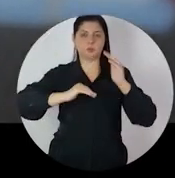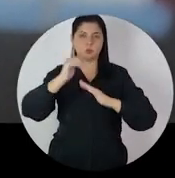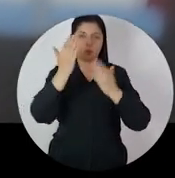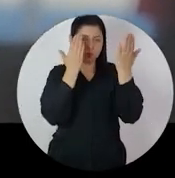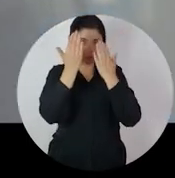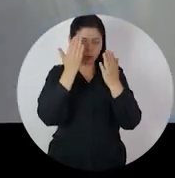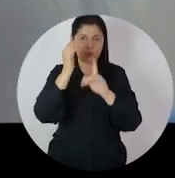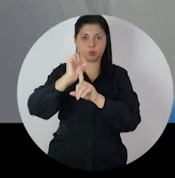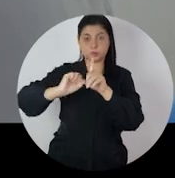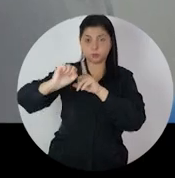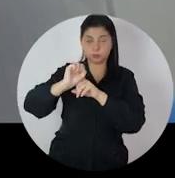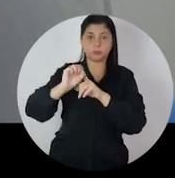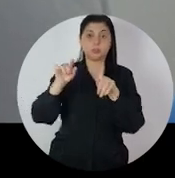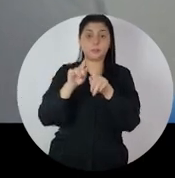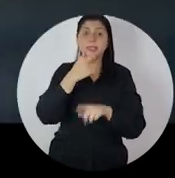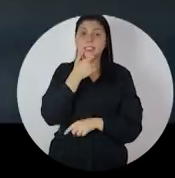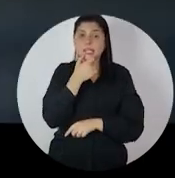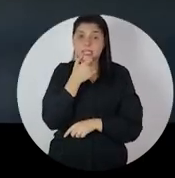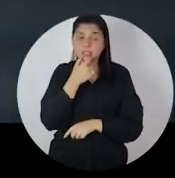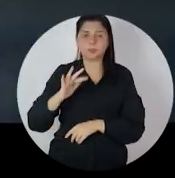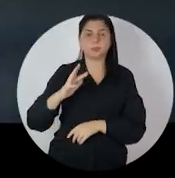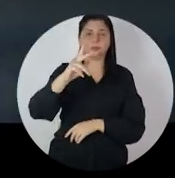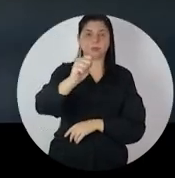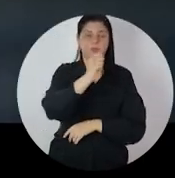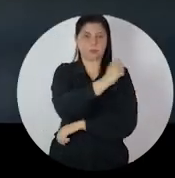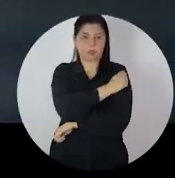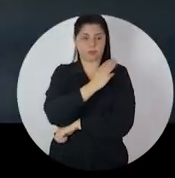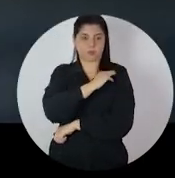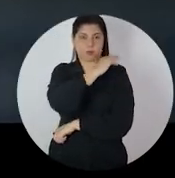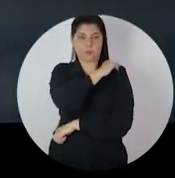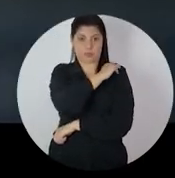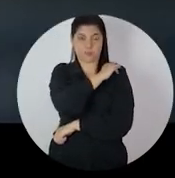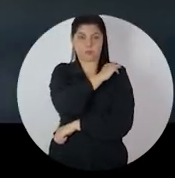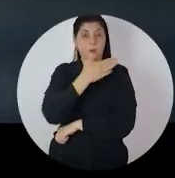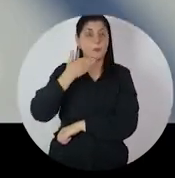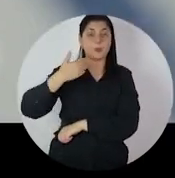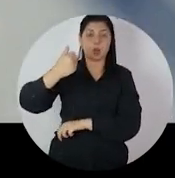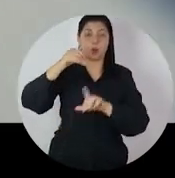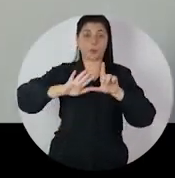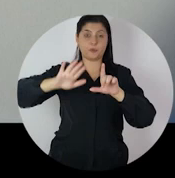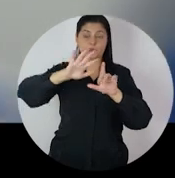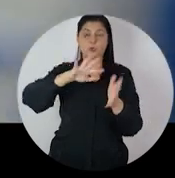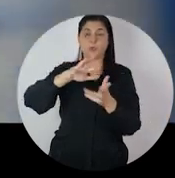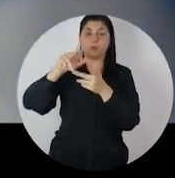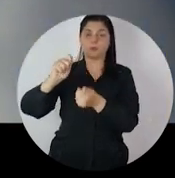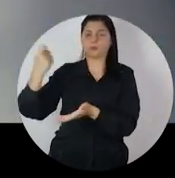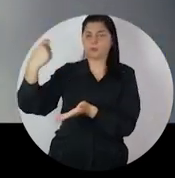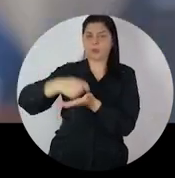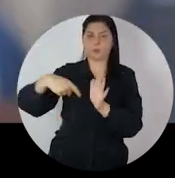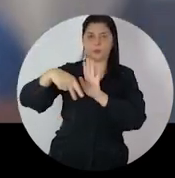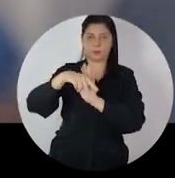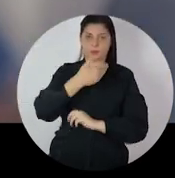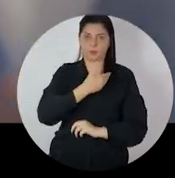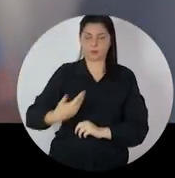hoje. Temos psicólogo, assistente social. Nós temos inglês para todos os nossos alunos do ensino médio. A melhor plataforma do